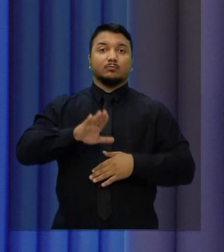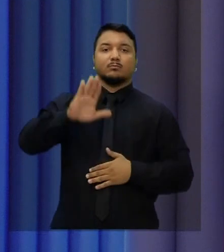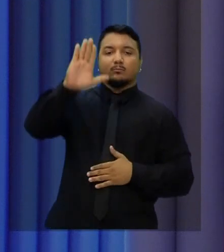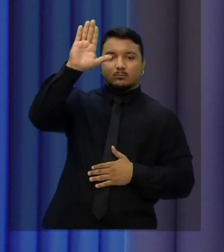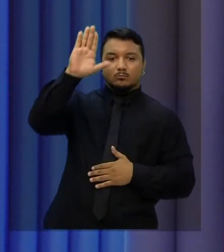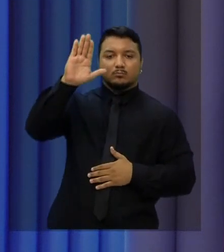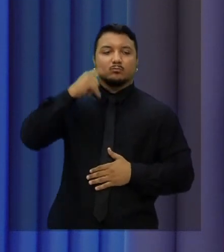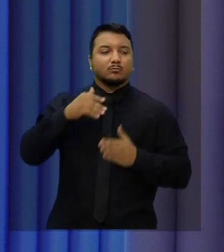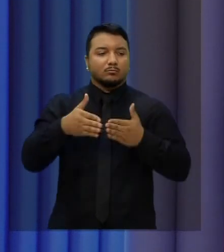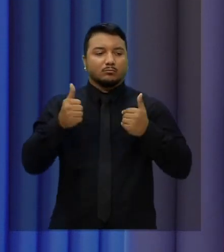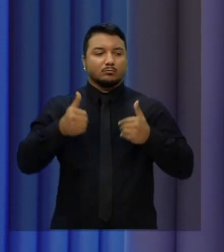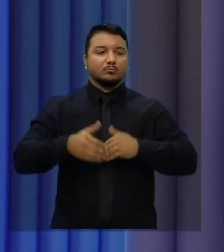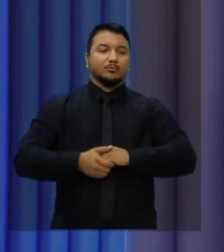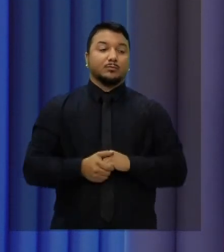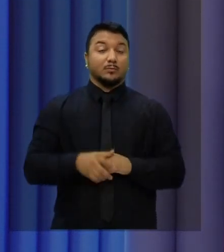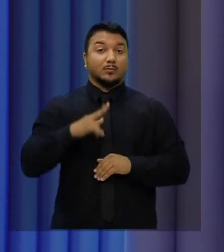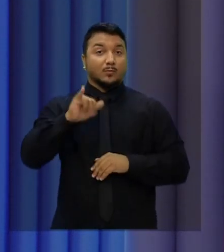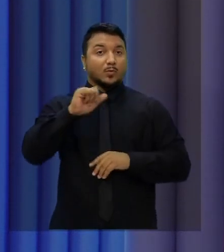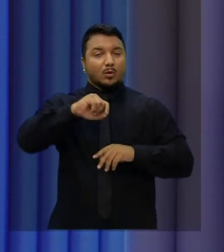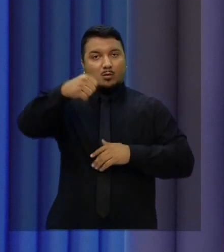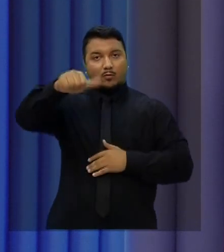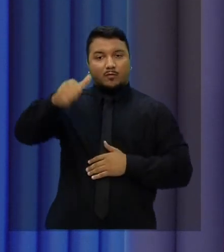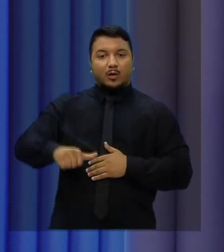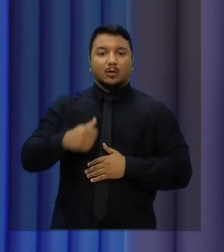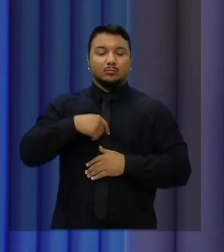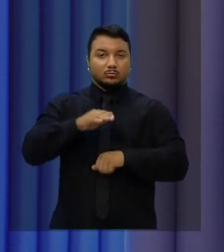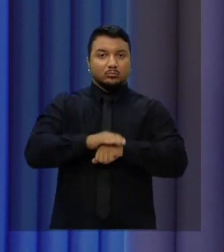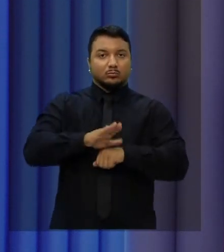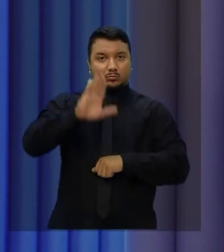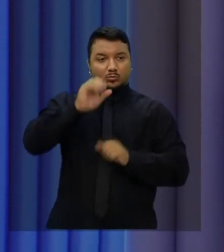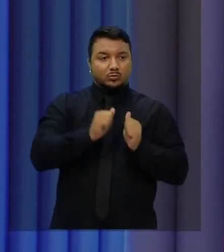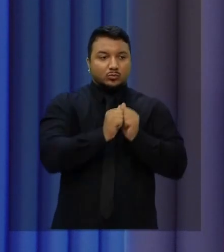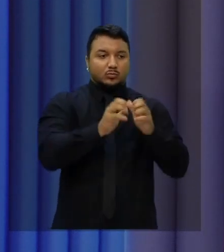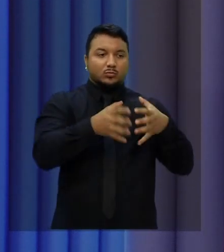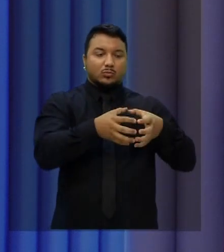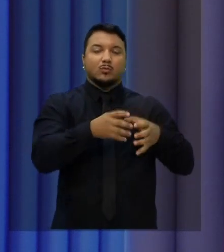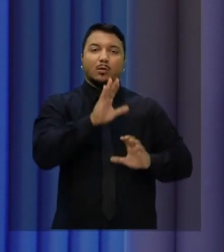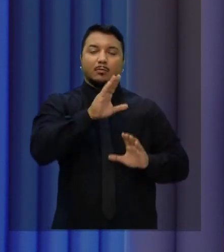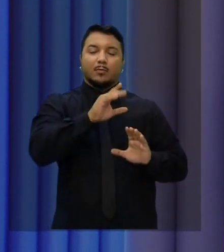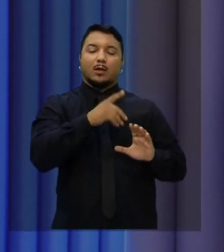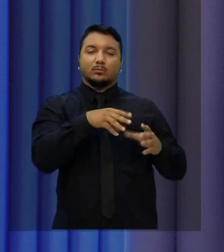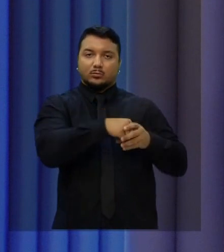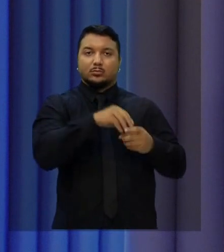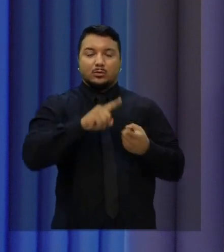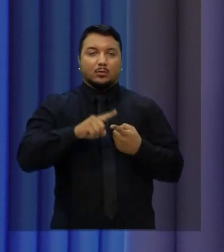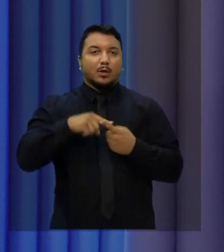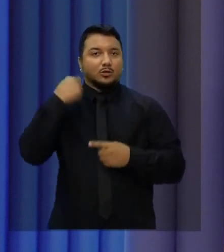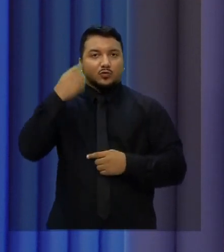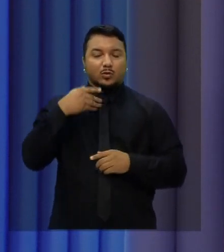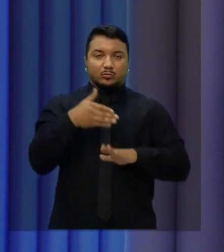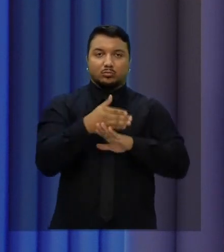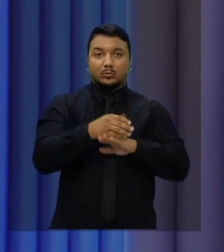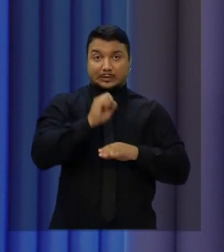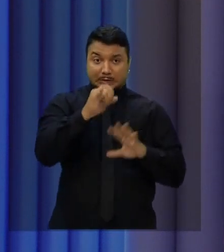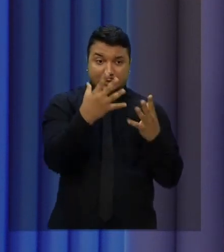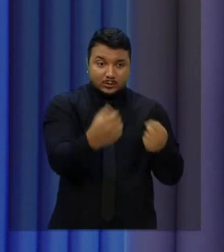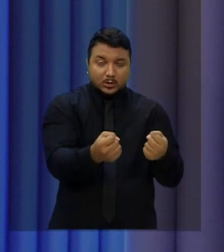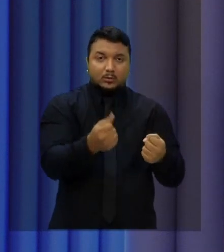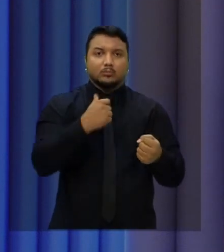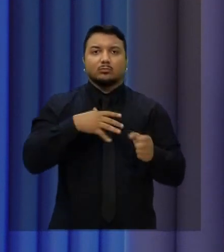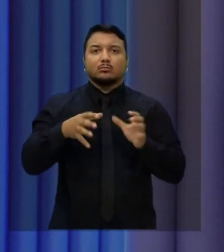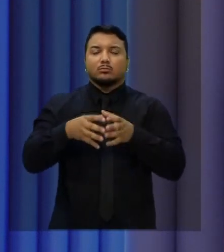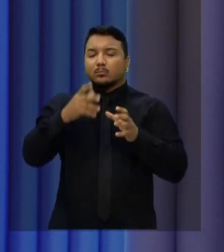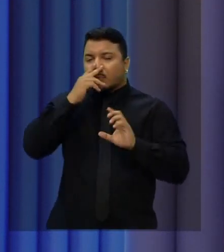fazendo o pedido. Ele vai ser avaliado por mim com a ajuda da nossa produção e de advogados. Caso concedido, o candidato